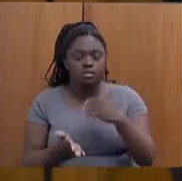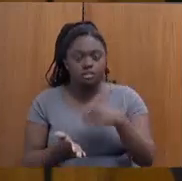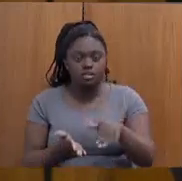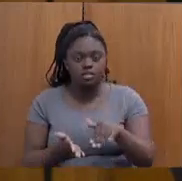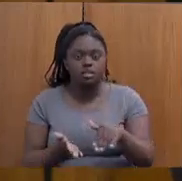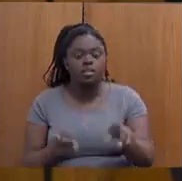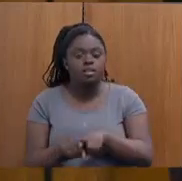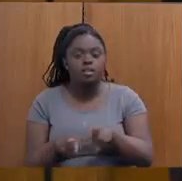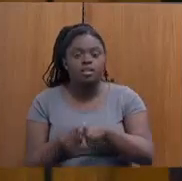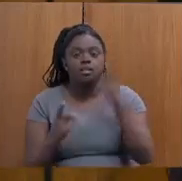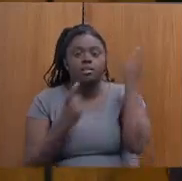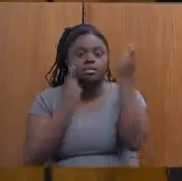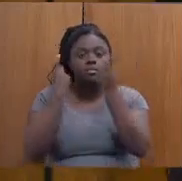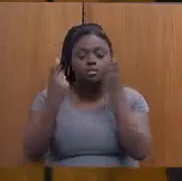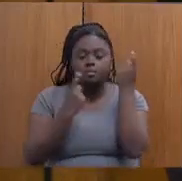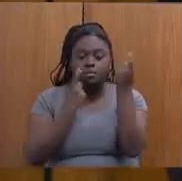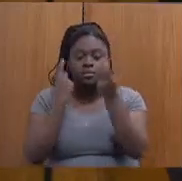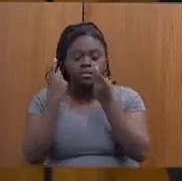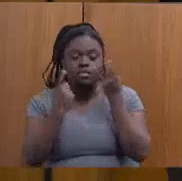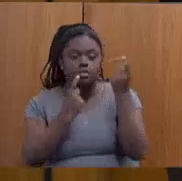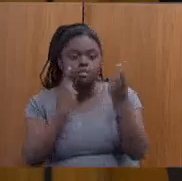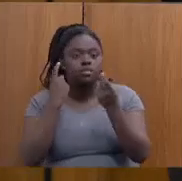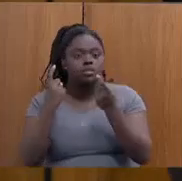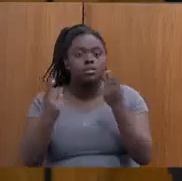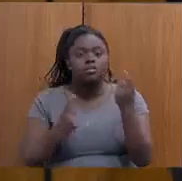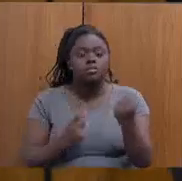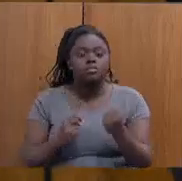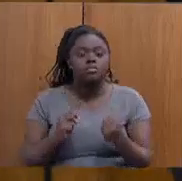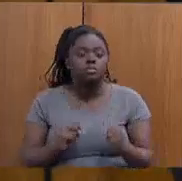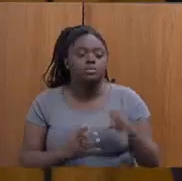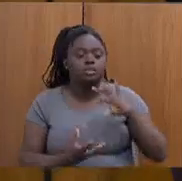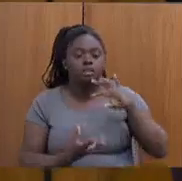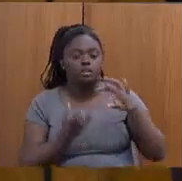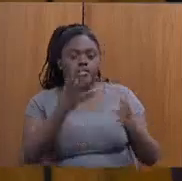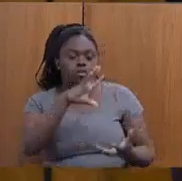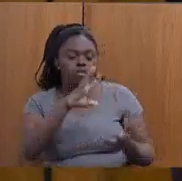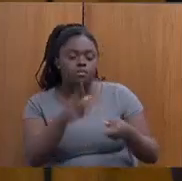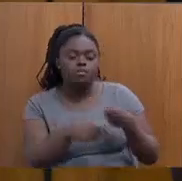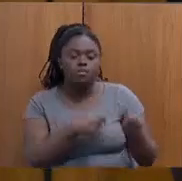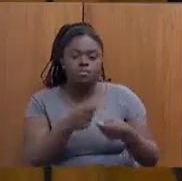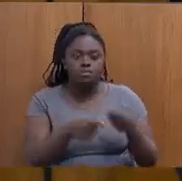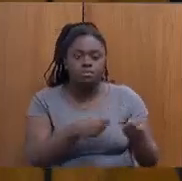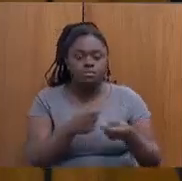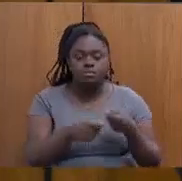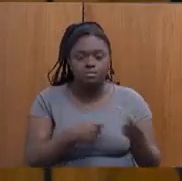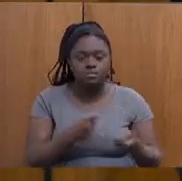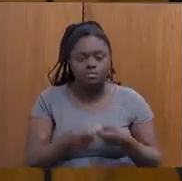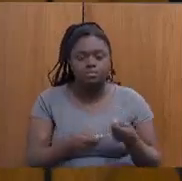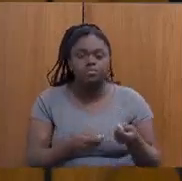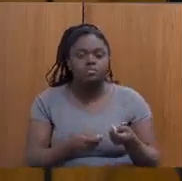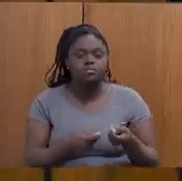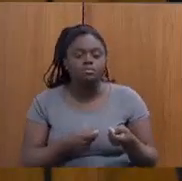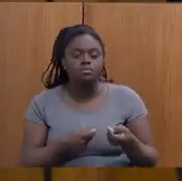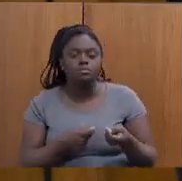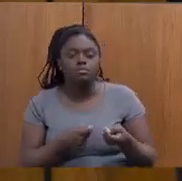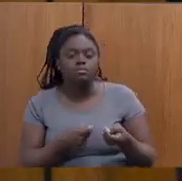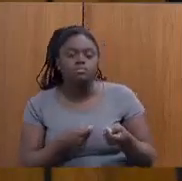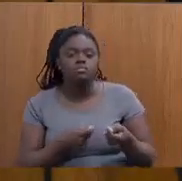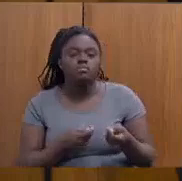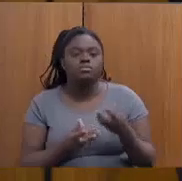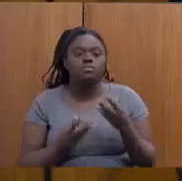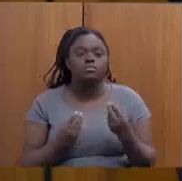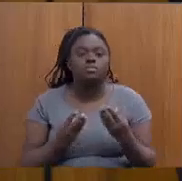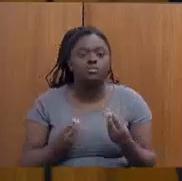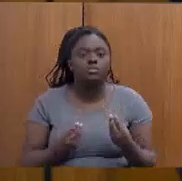da nossa preocupação, daquilo que na reforma administrativa teria sido, ela teria sido muito